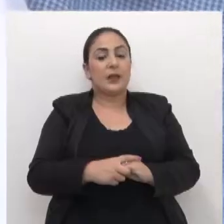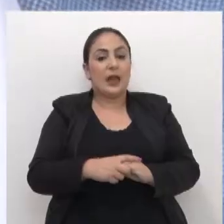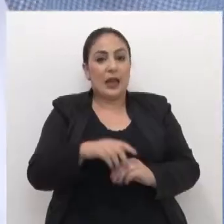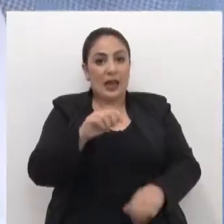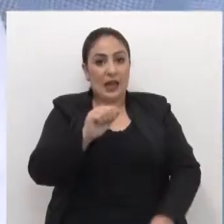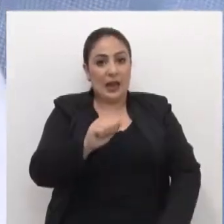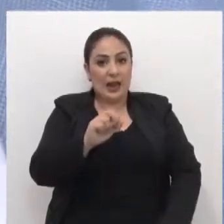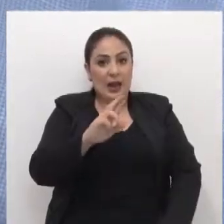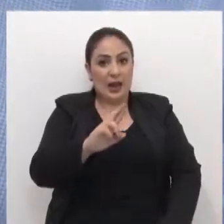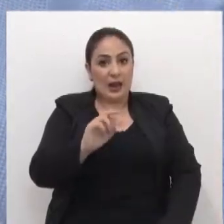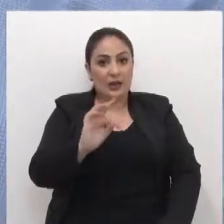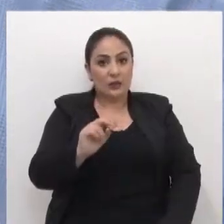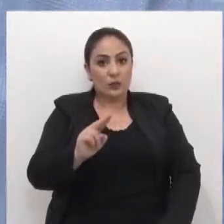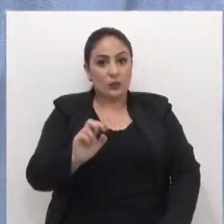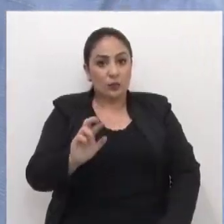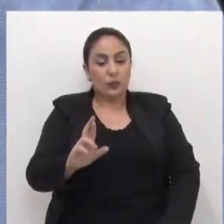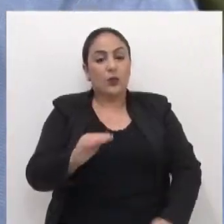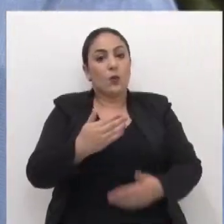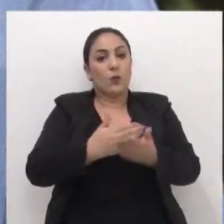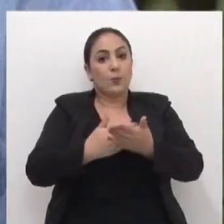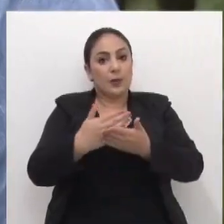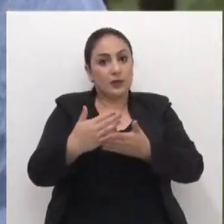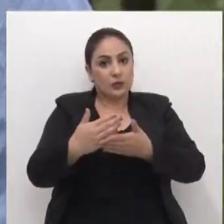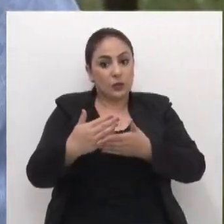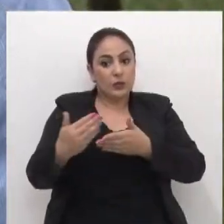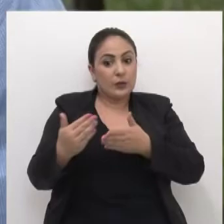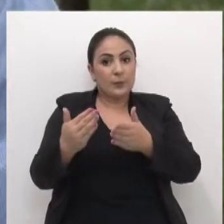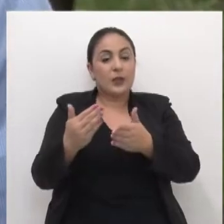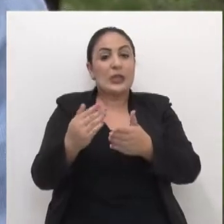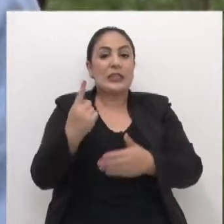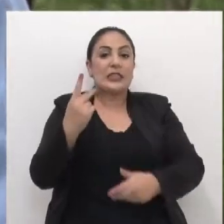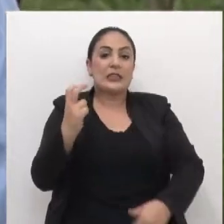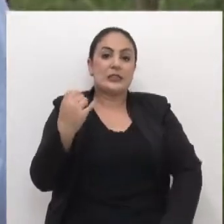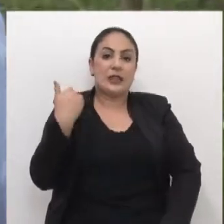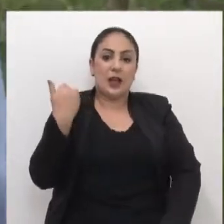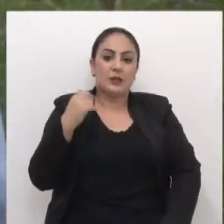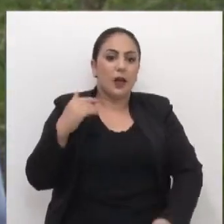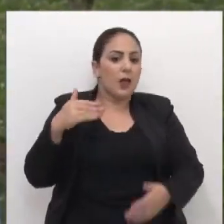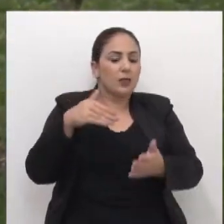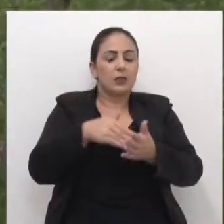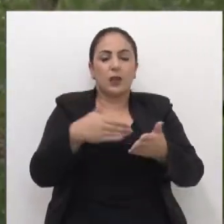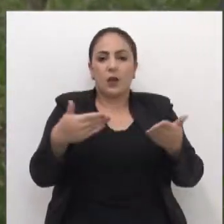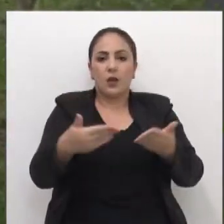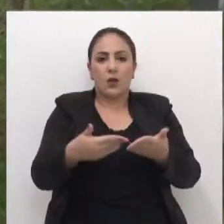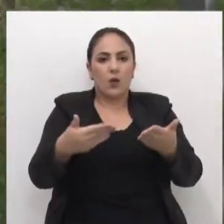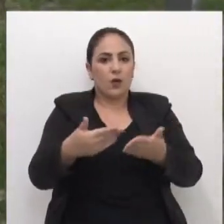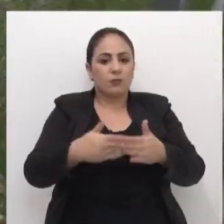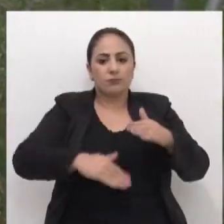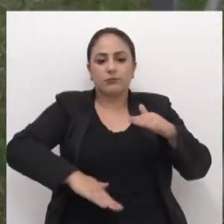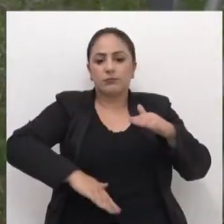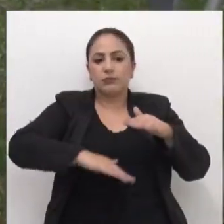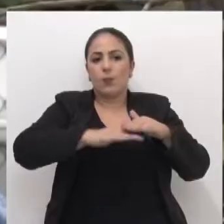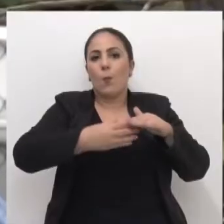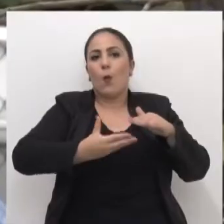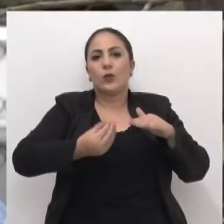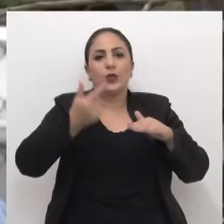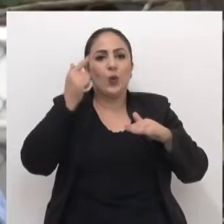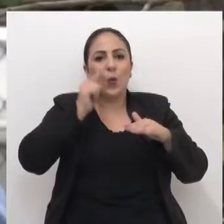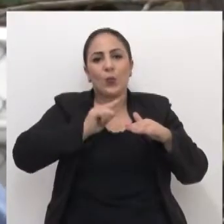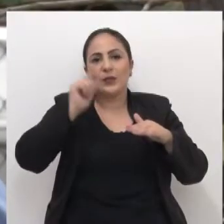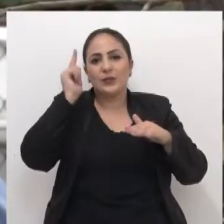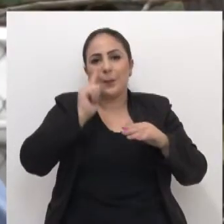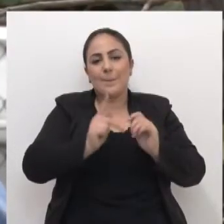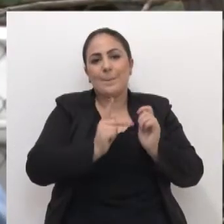Artur Padilha iniciou sua trajetória aos 15 anos e desde então acumula conquistas. O